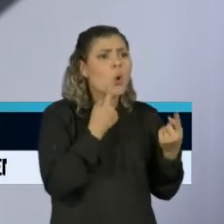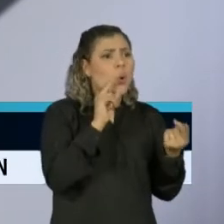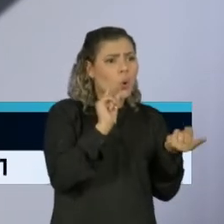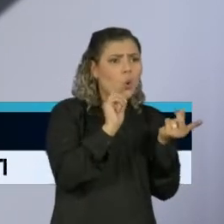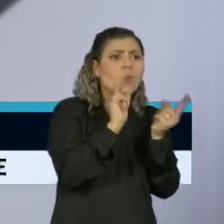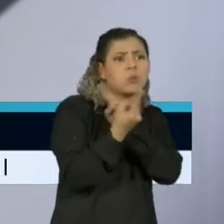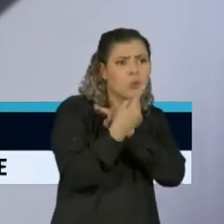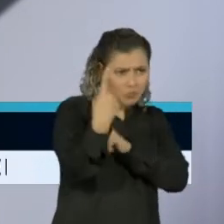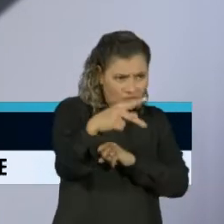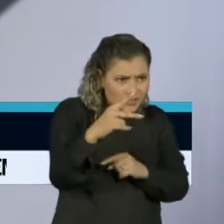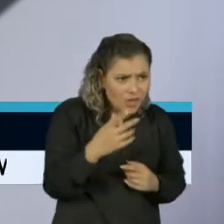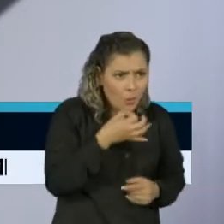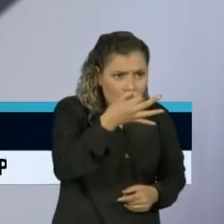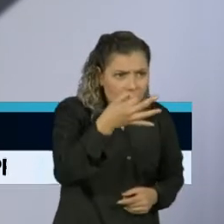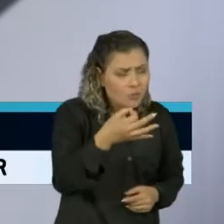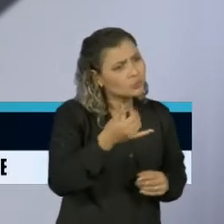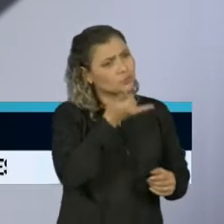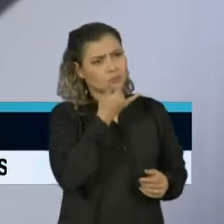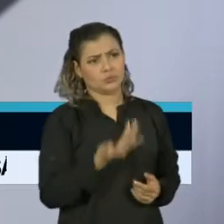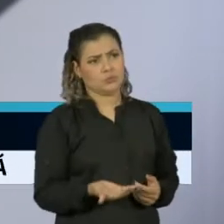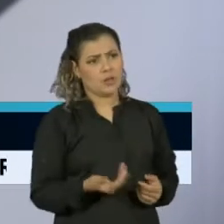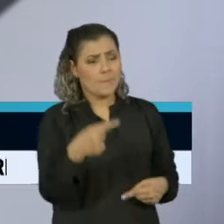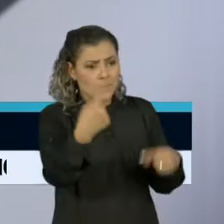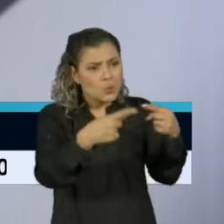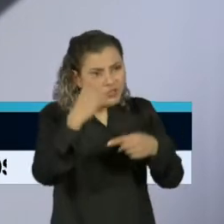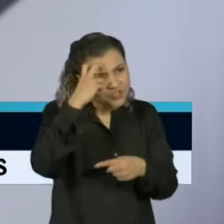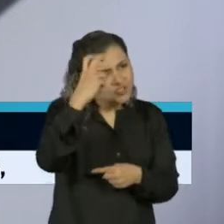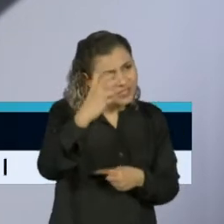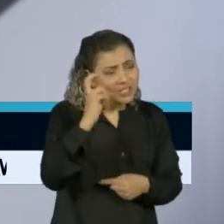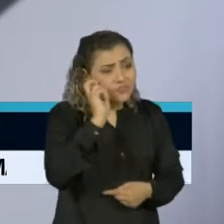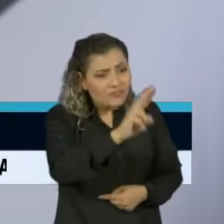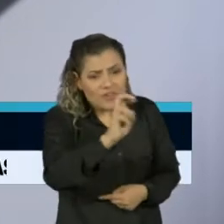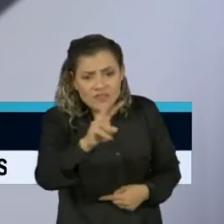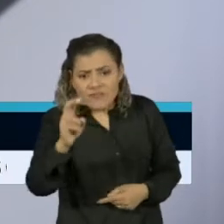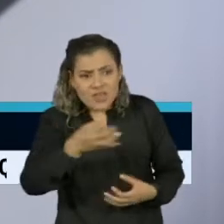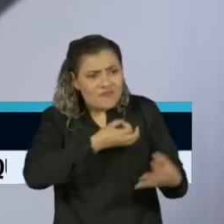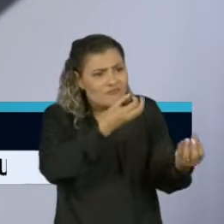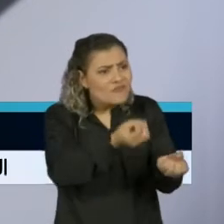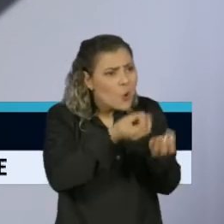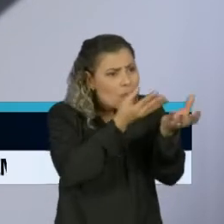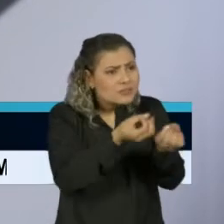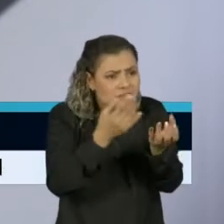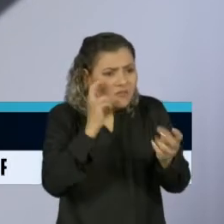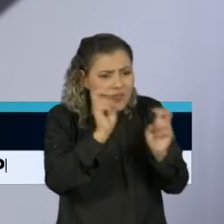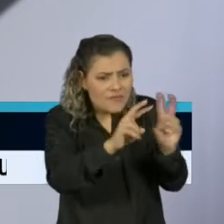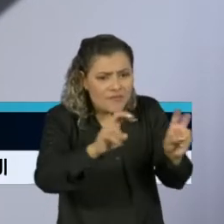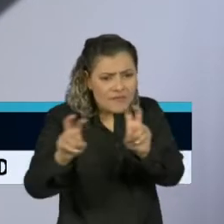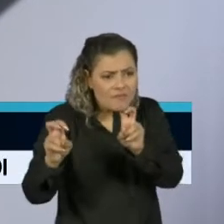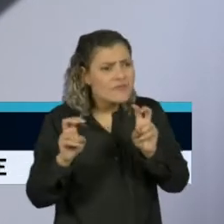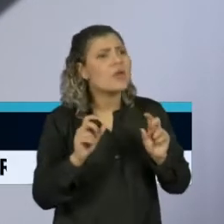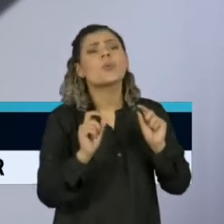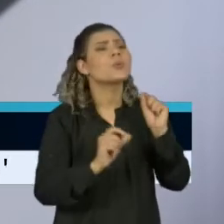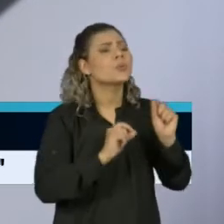contexto. O político inteligente pode avaliar esses dados como